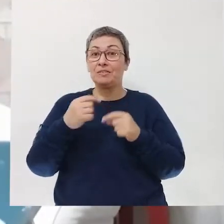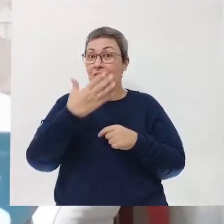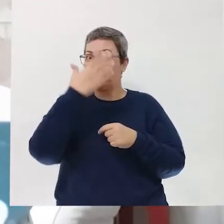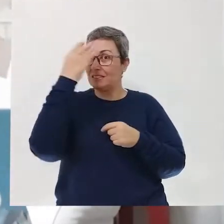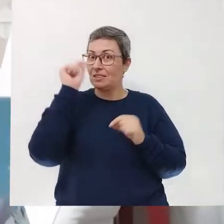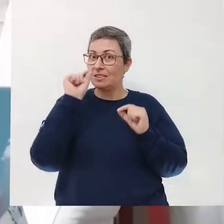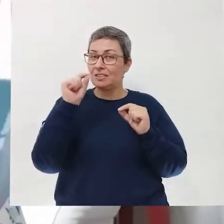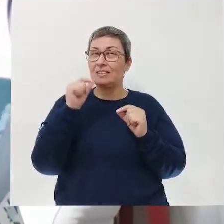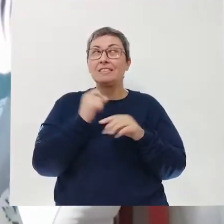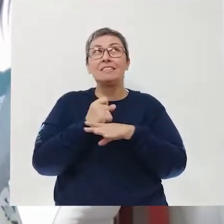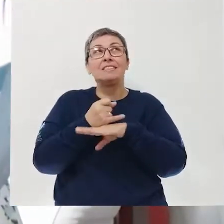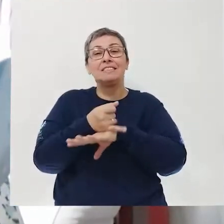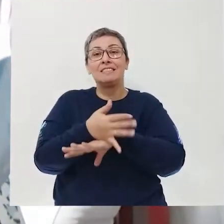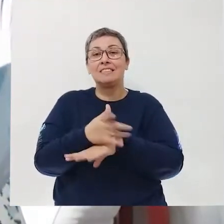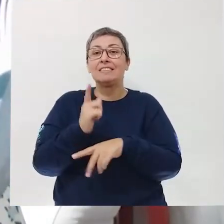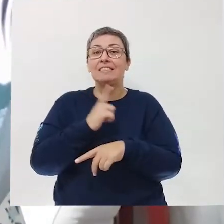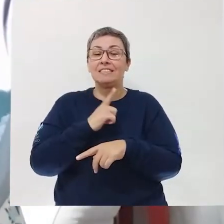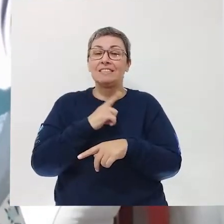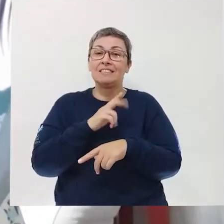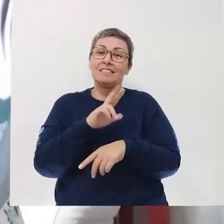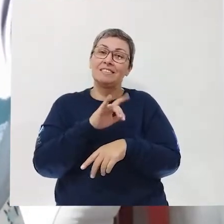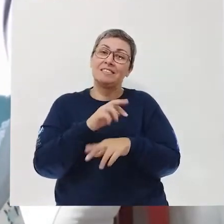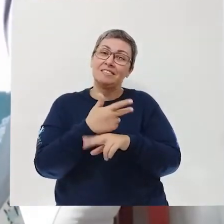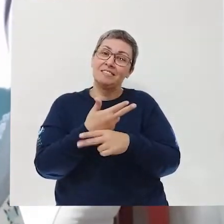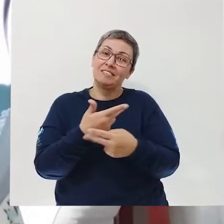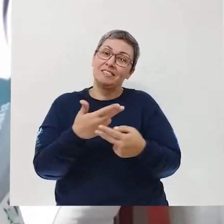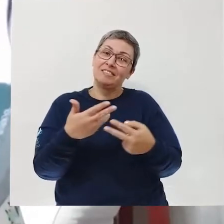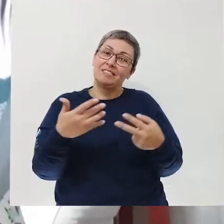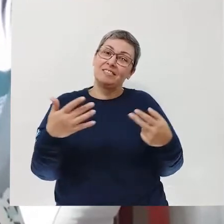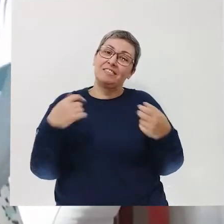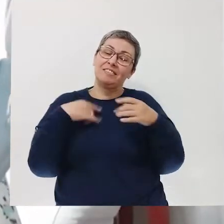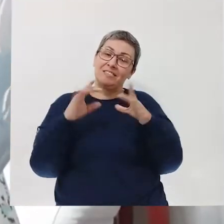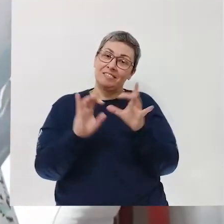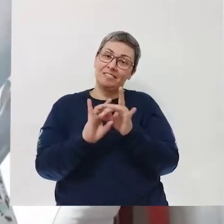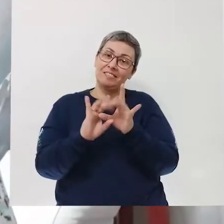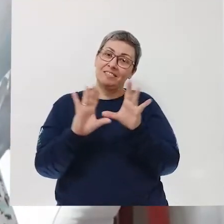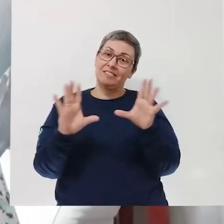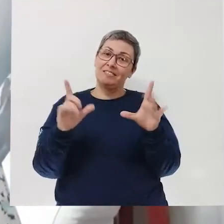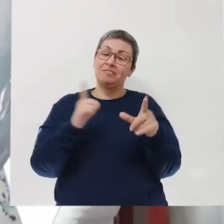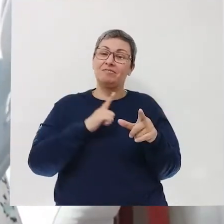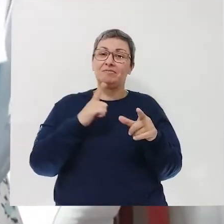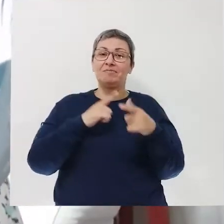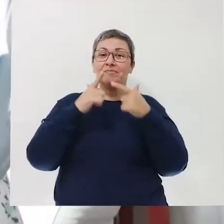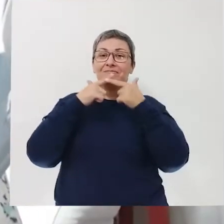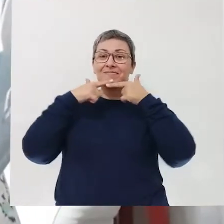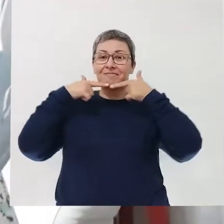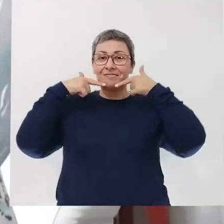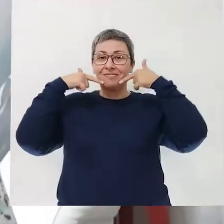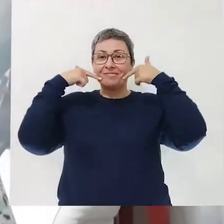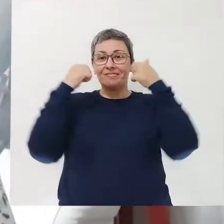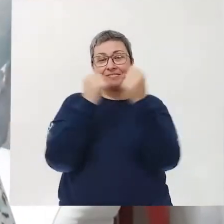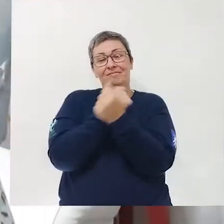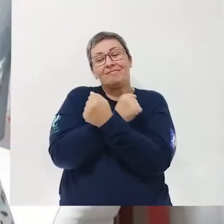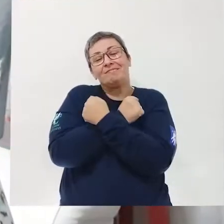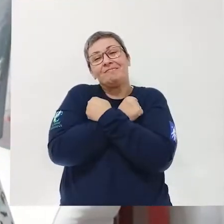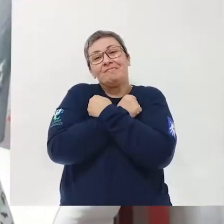colocar uma dose de esperança e várias gotas de liberdade. Sorrisos largos e abraços apertados